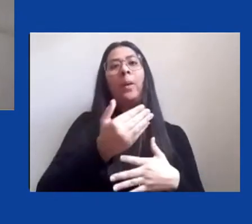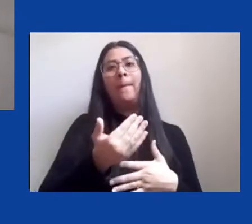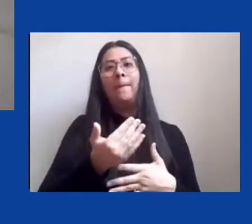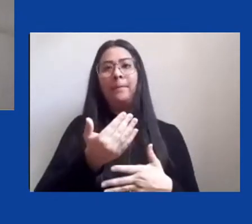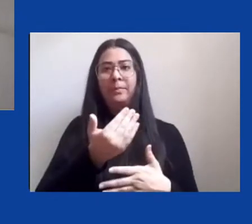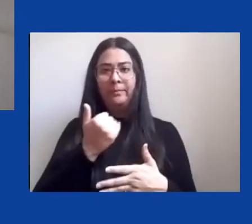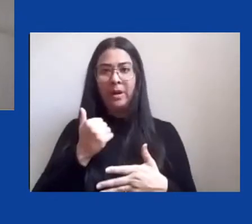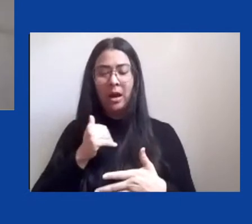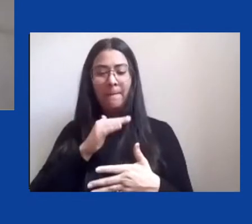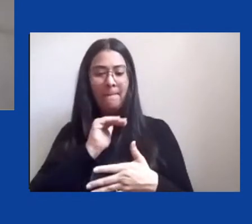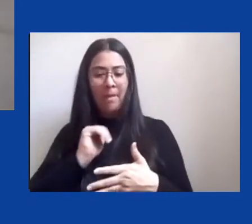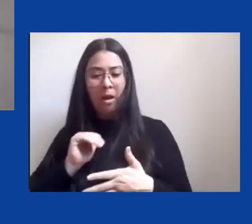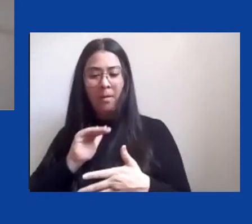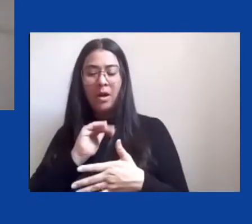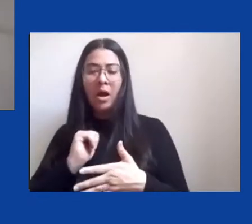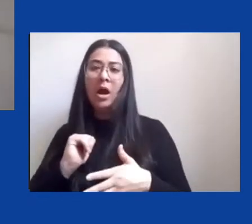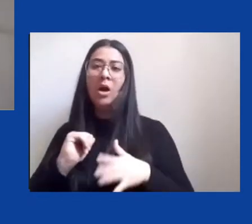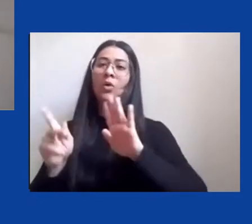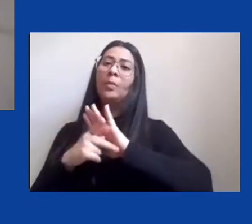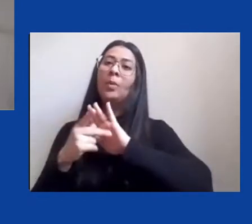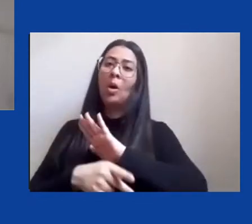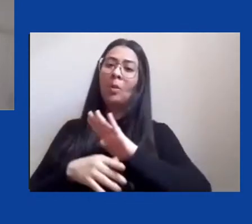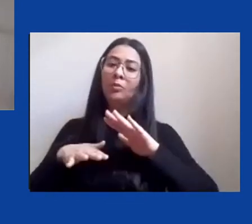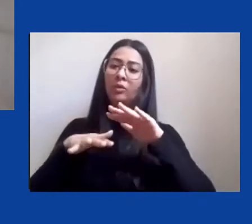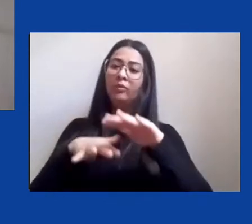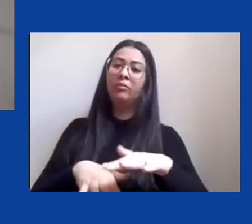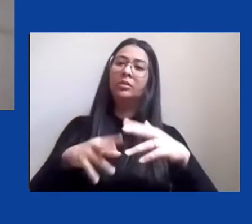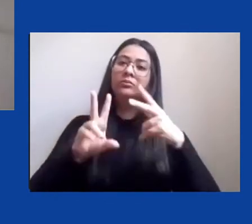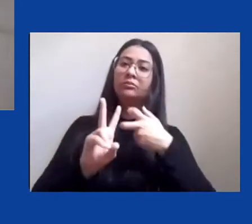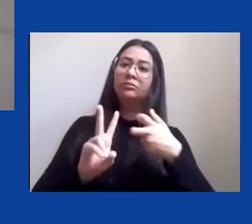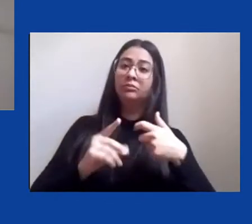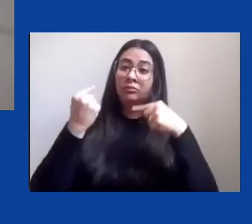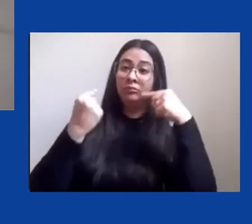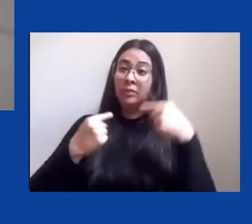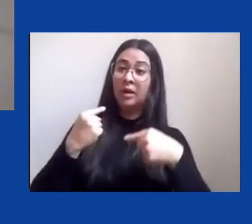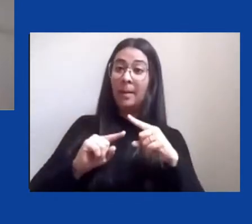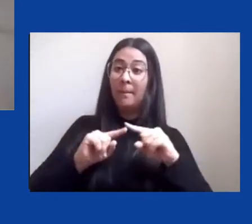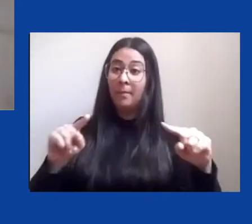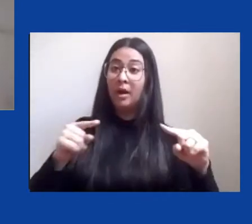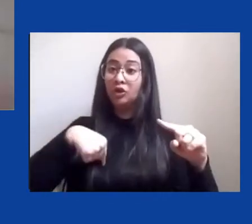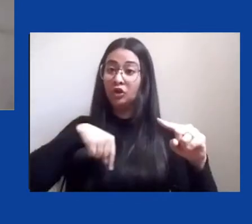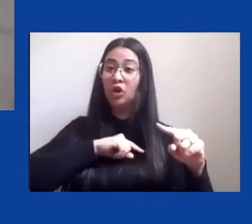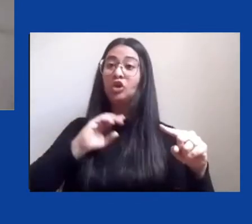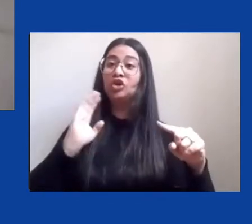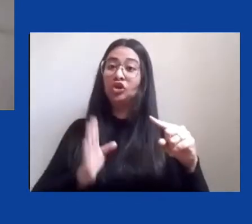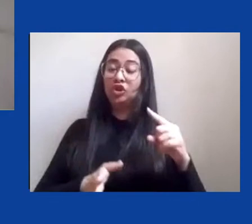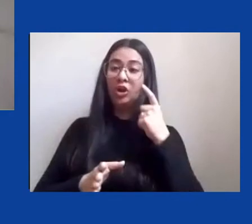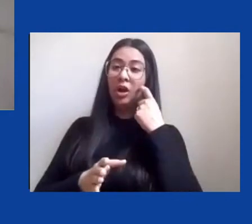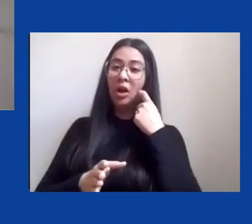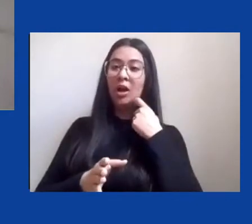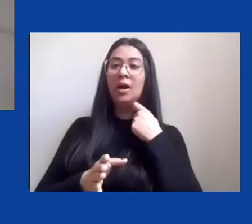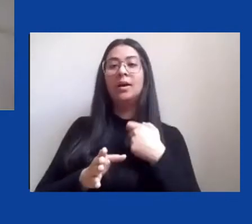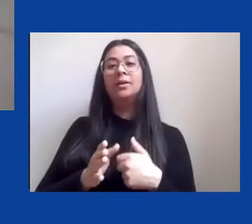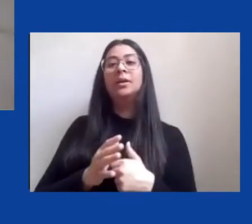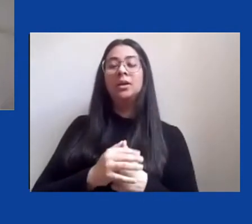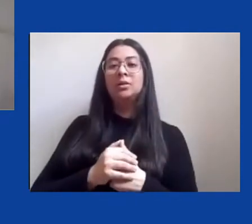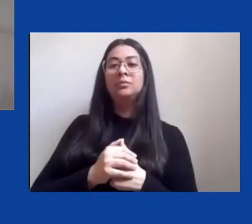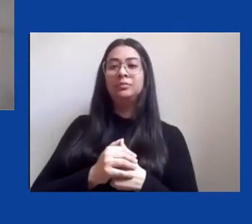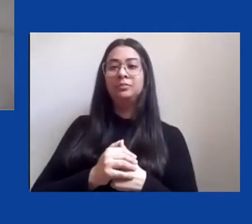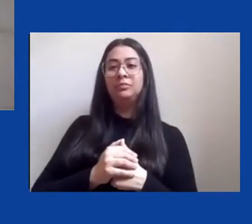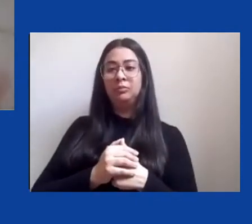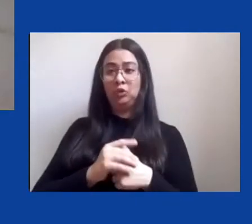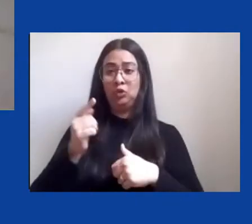próprio movimento indígena entre em debate mas isso é uma ação que a gente já conhece né que a gente já viveu em outros momentos